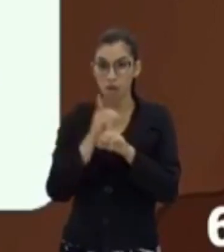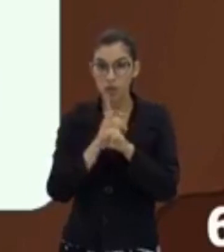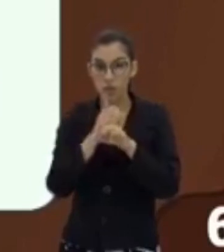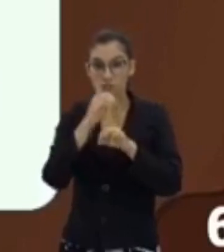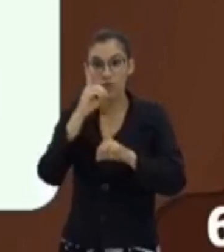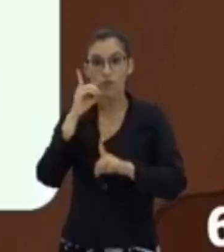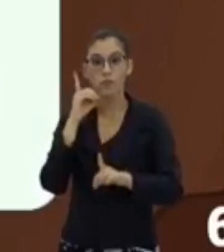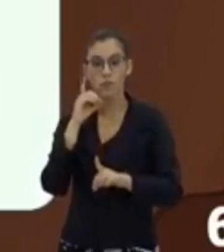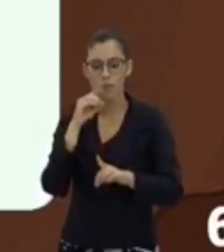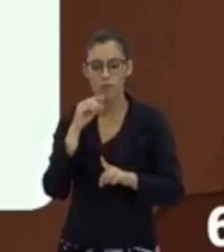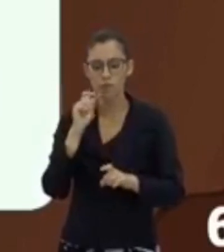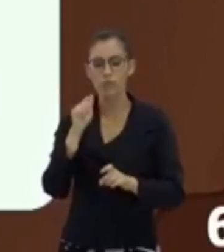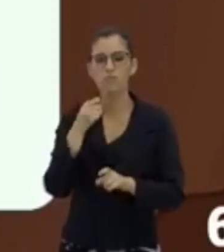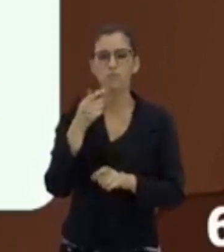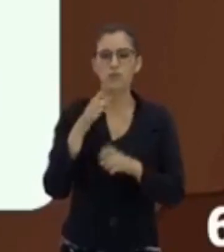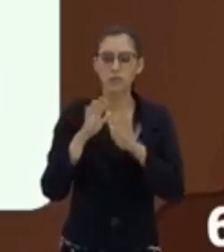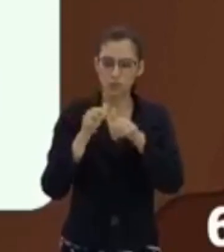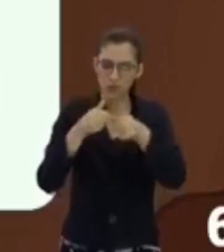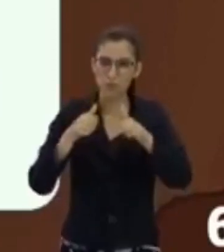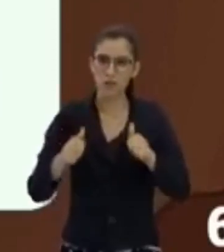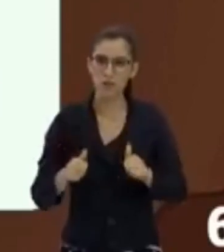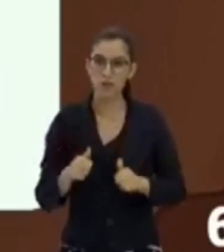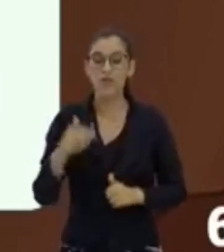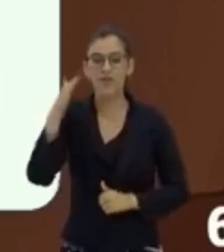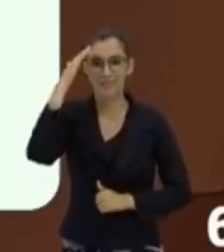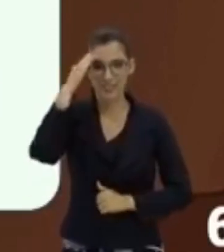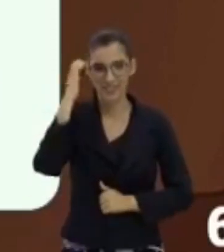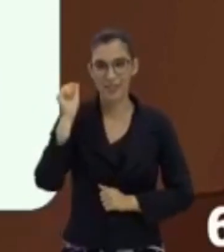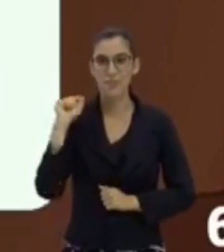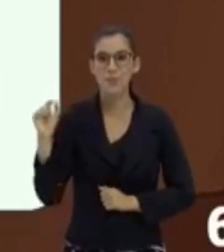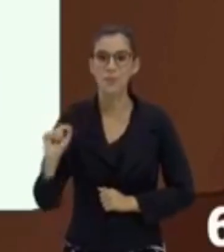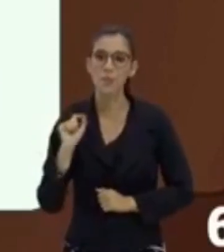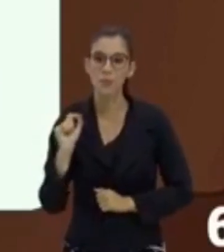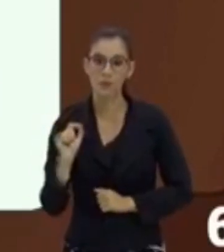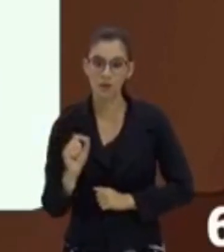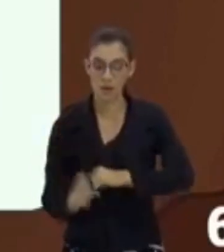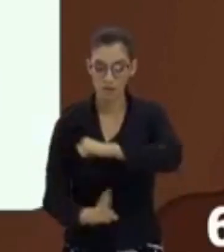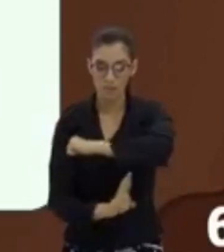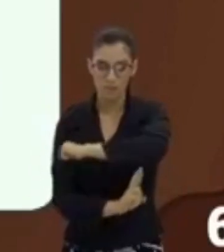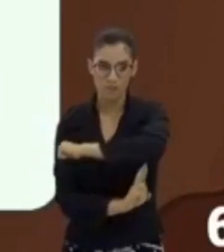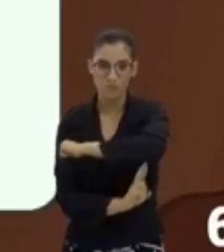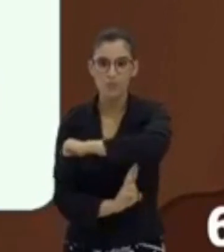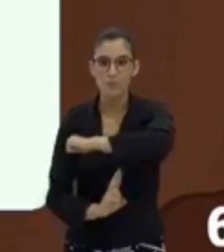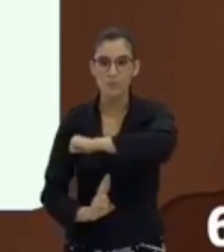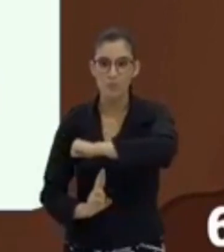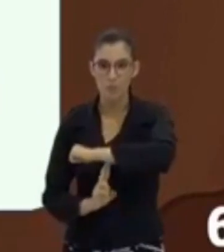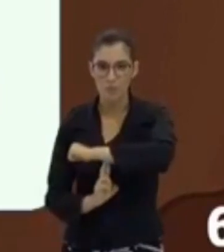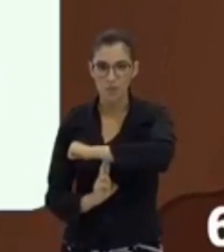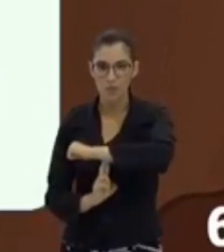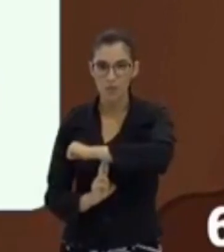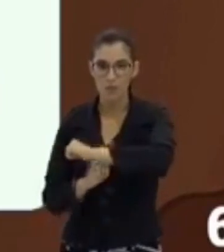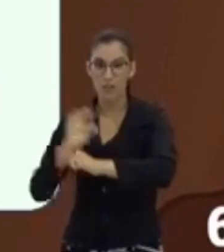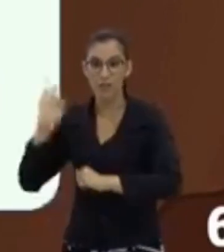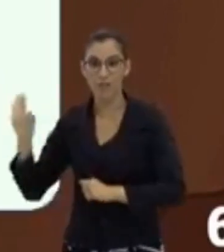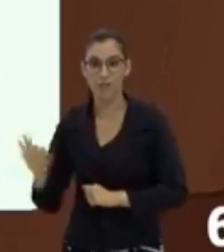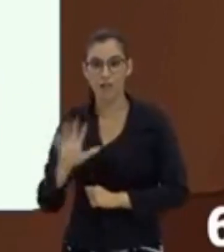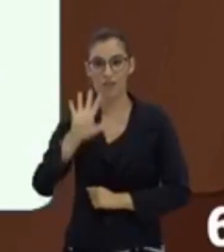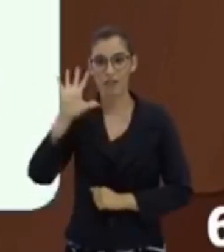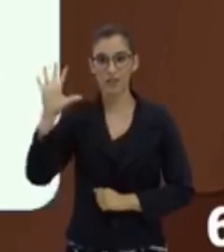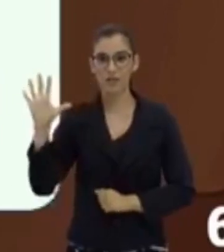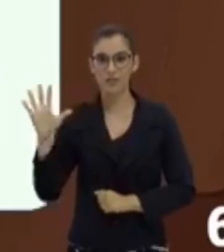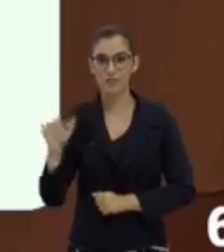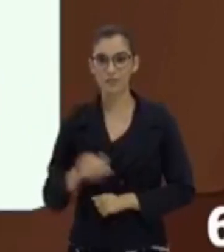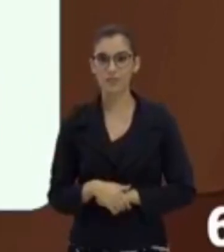que eu estou diante de uma rodovia federal. Quando eu já olho para esse outro símbolo aqui, eu já percebo que estou diante de uma